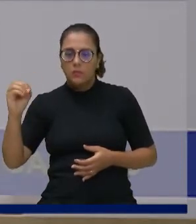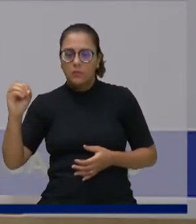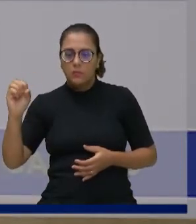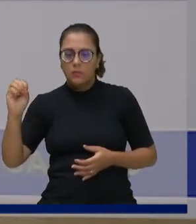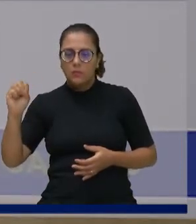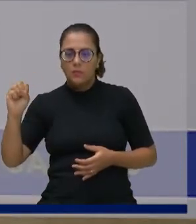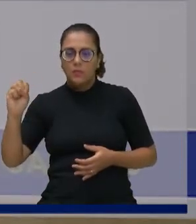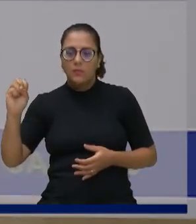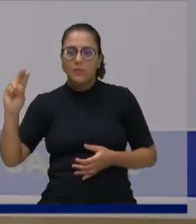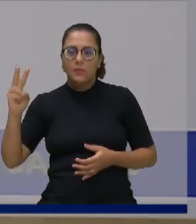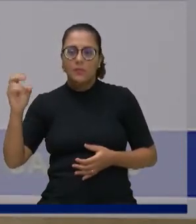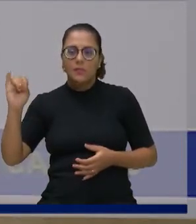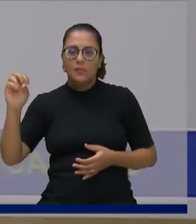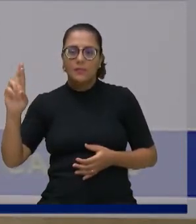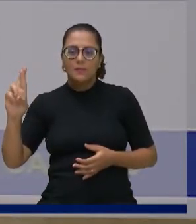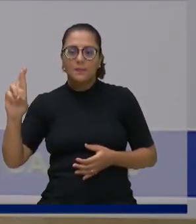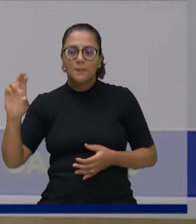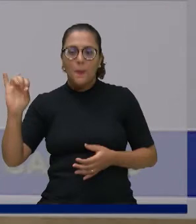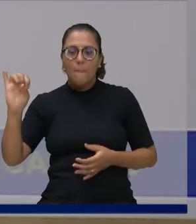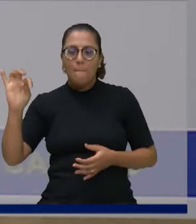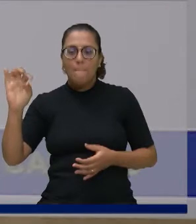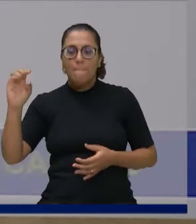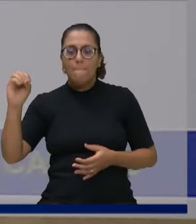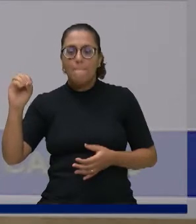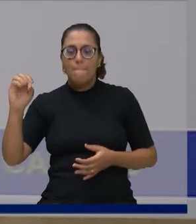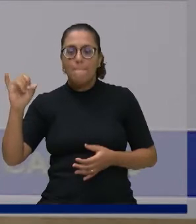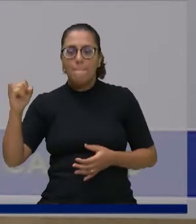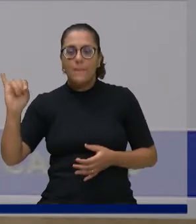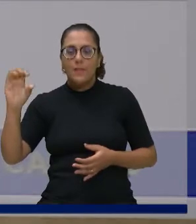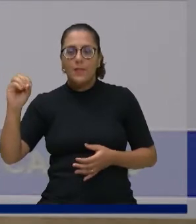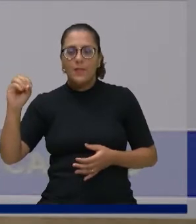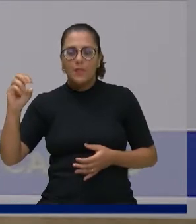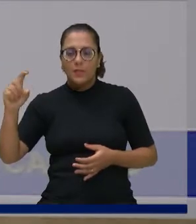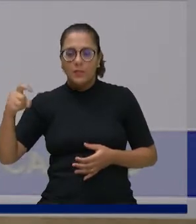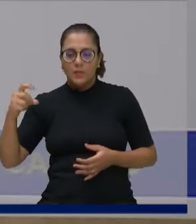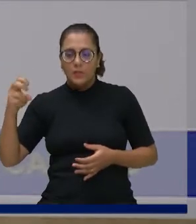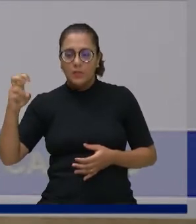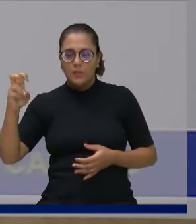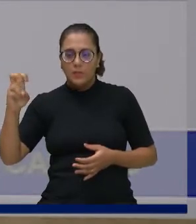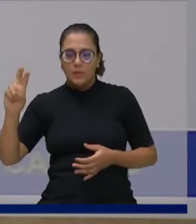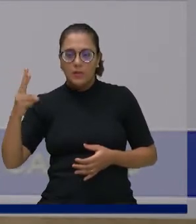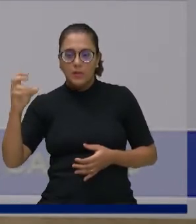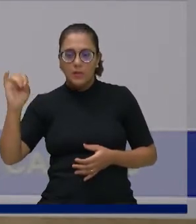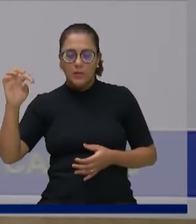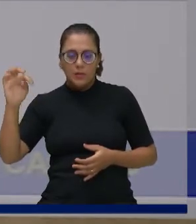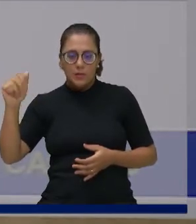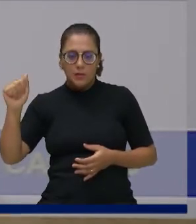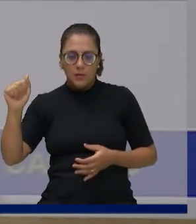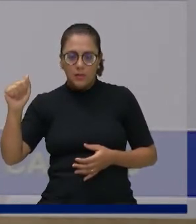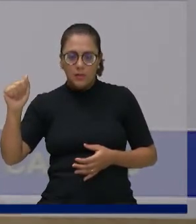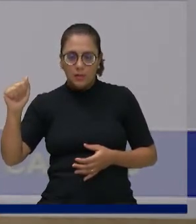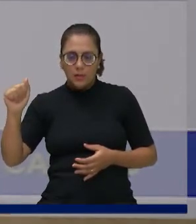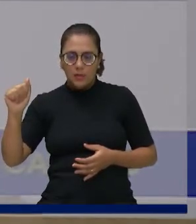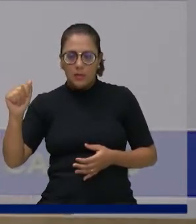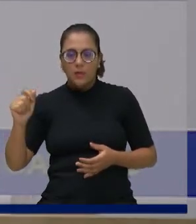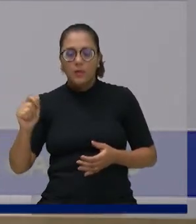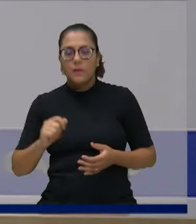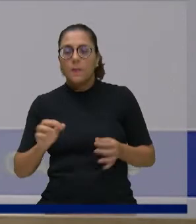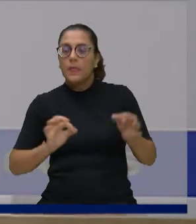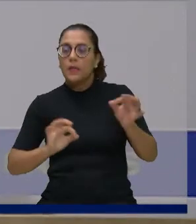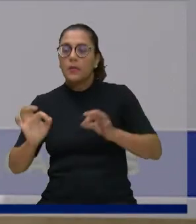Yoshida. Assim, a presente errata tem a finalidade de corrigir o nome citado